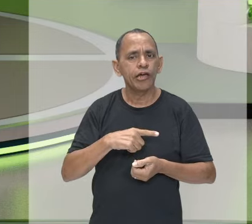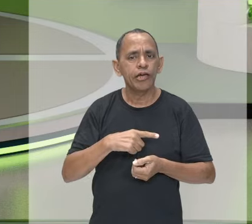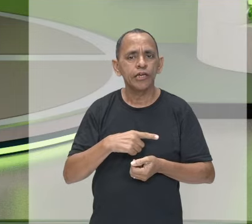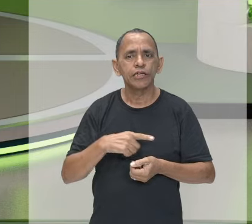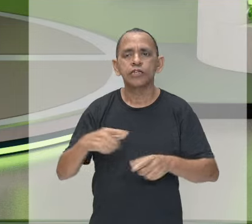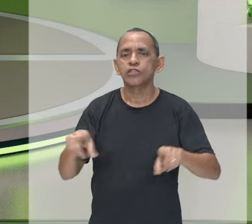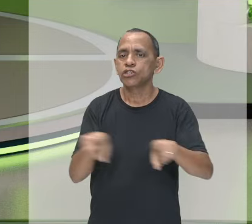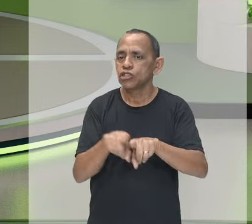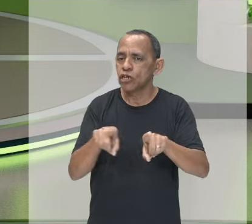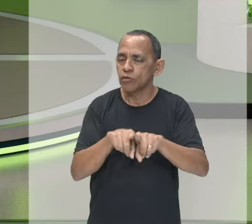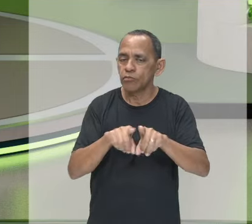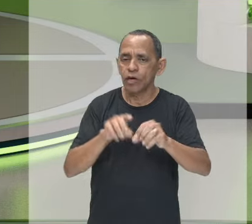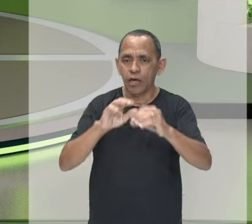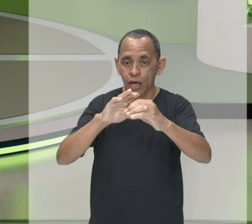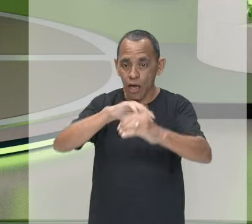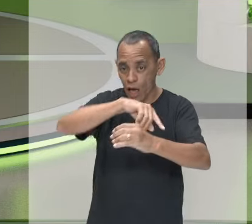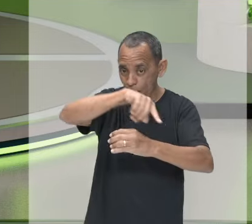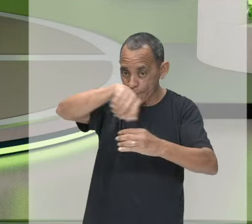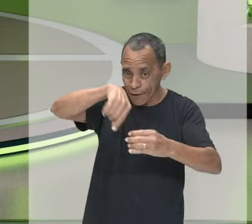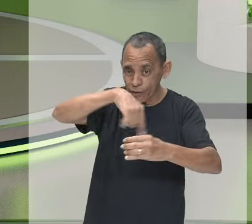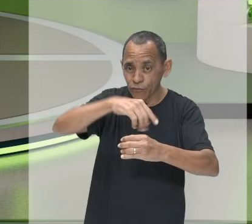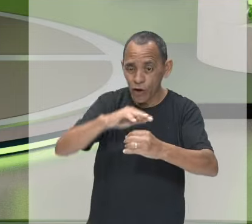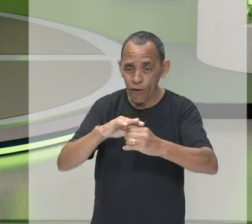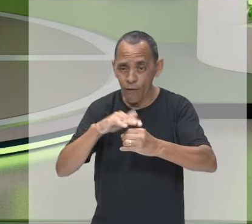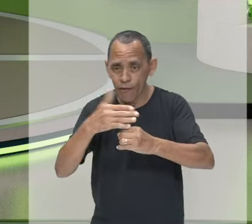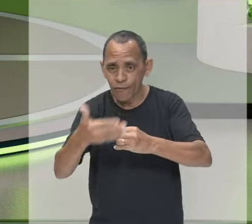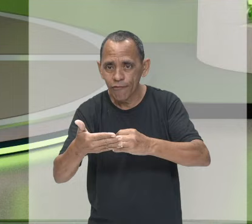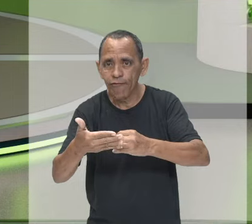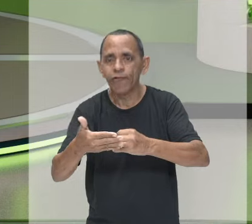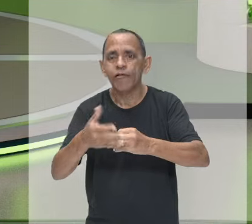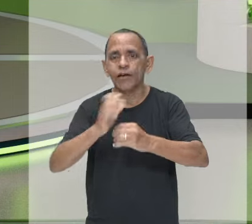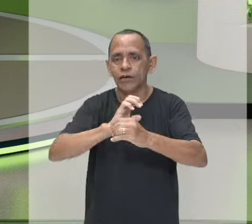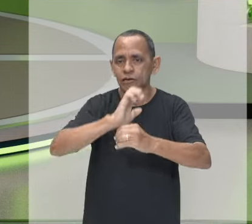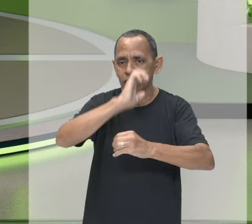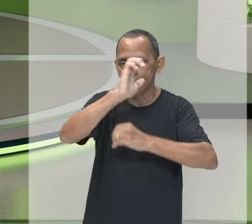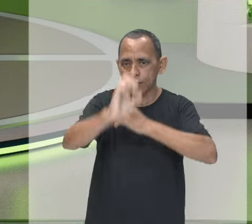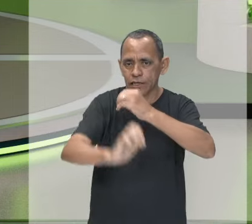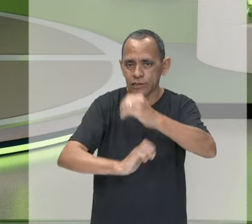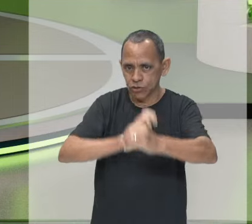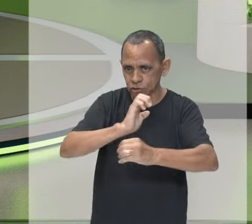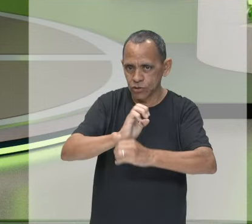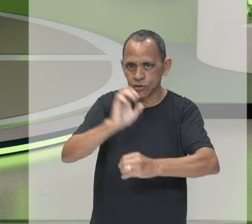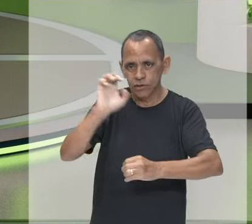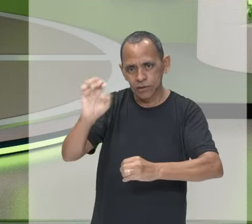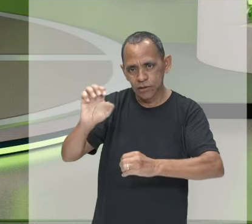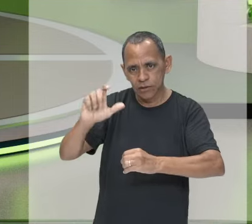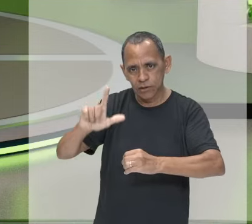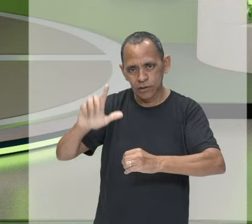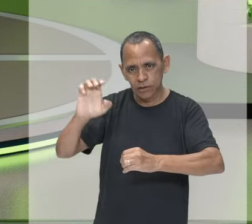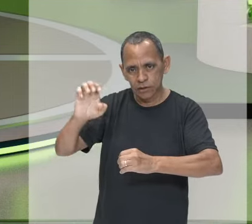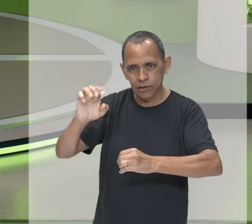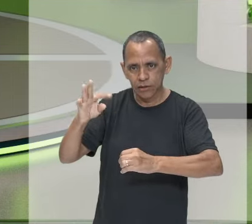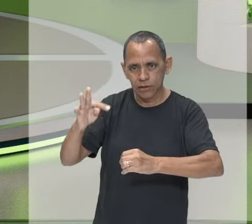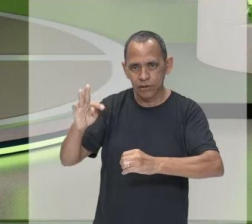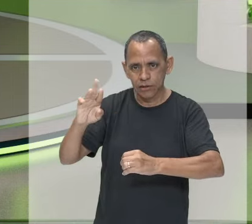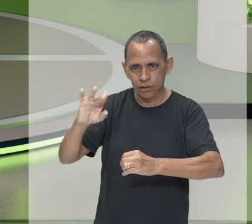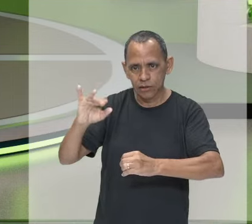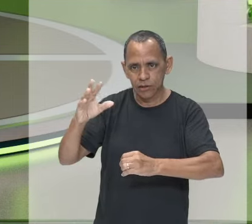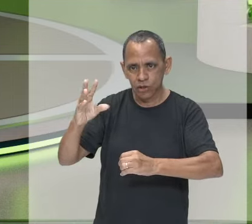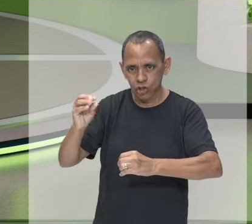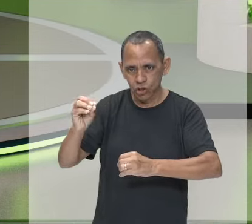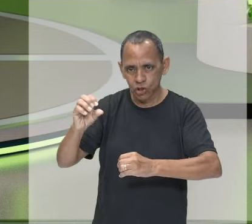eletrosfera. Muito bem, e agora que você já viu, já observou, vamos analisar e